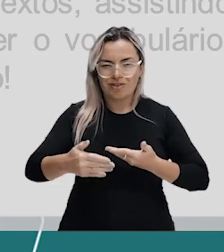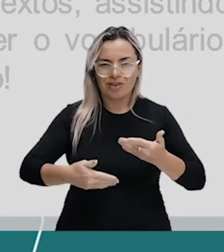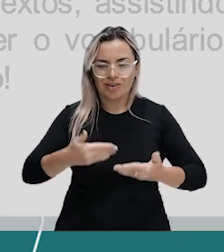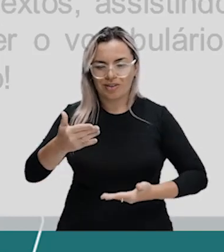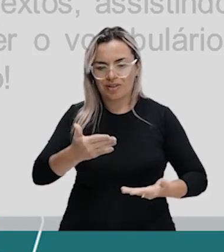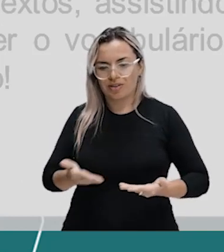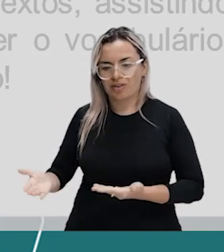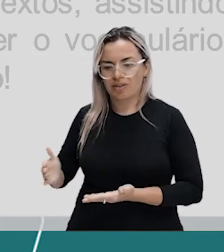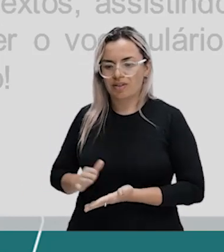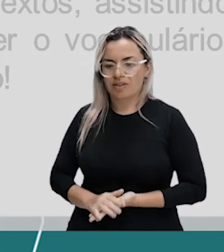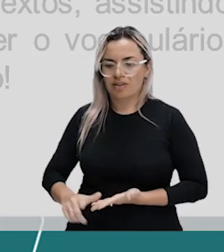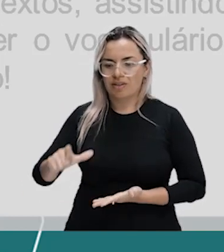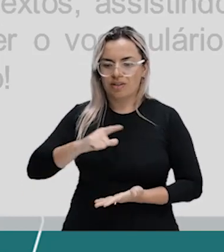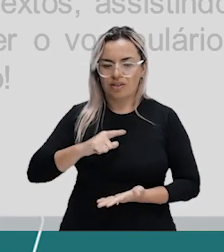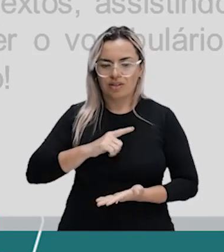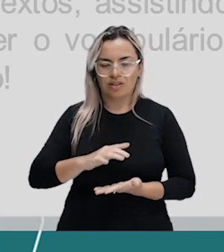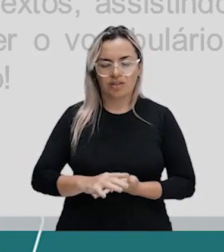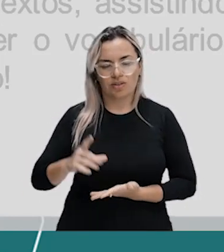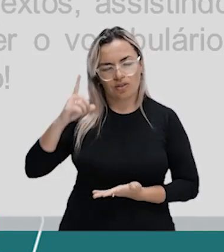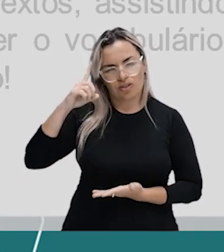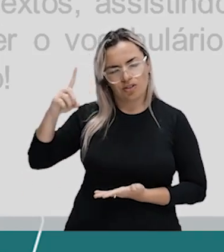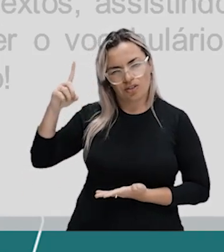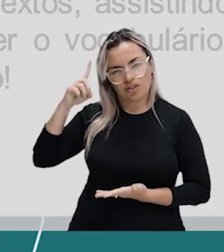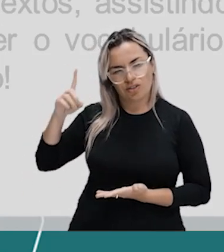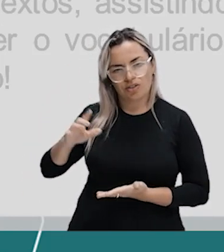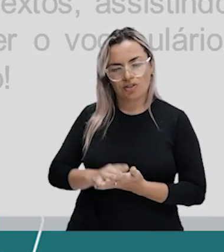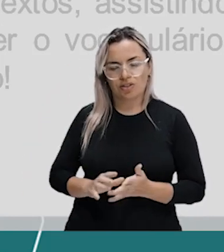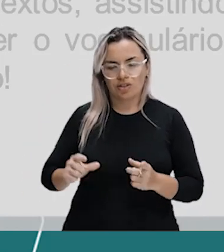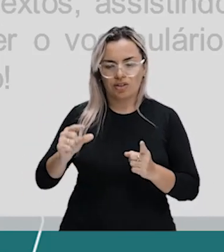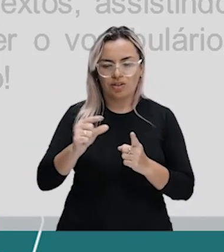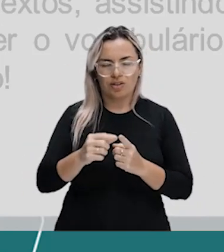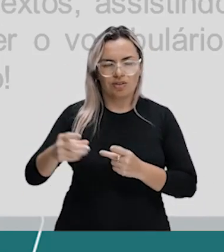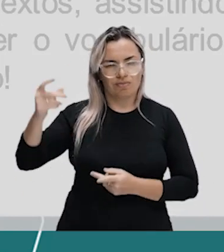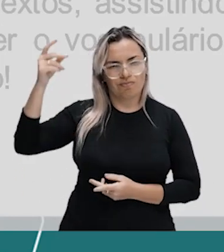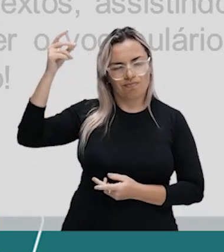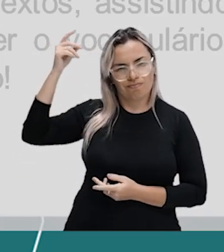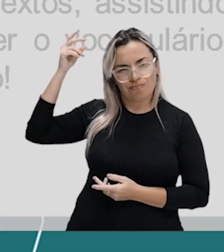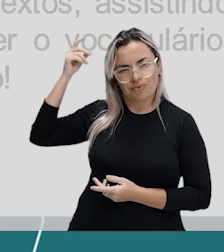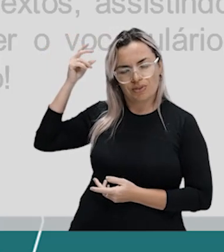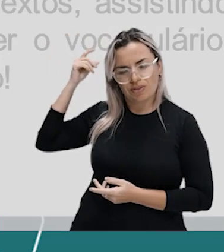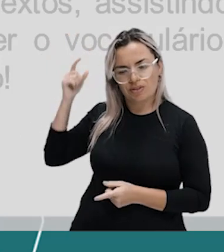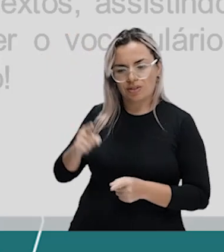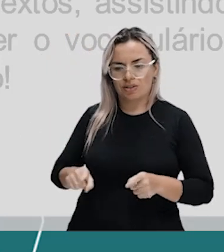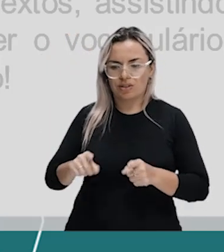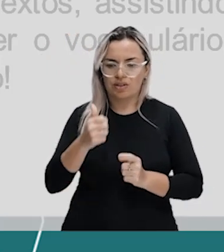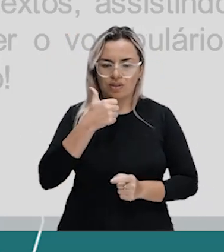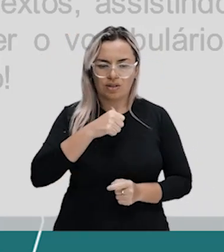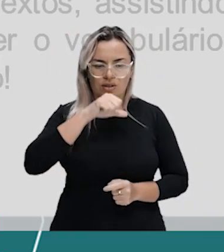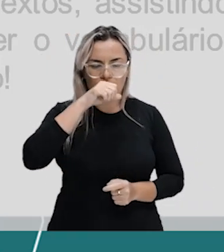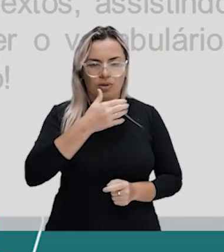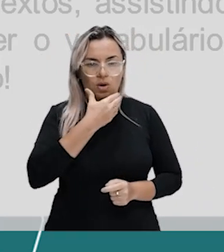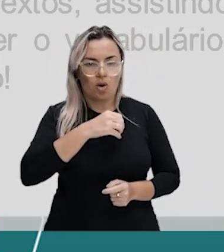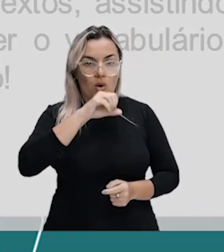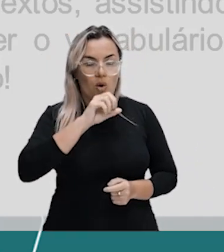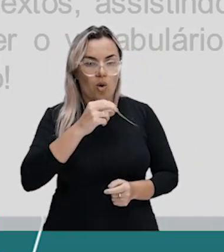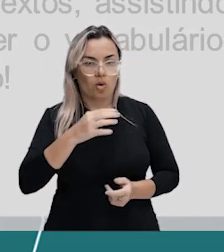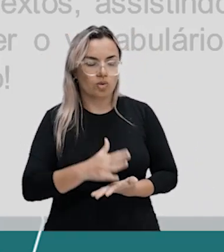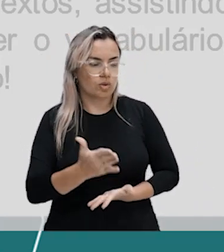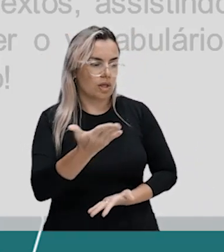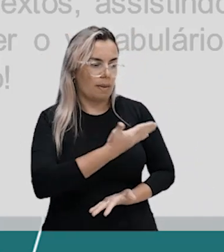existem aquelas mais antigas. Que os nossos pais adoram e outras da nossa galera mesmo.